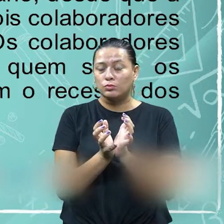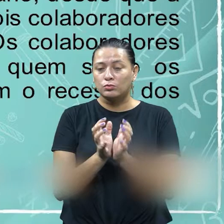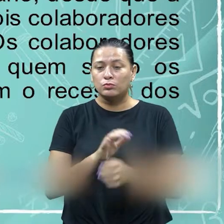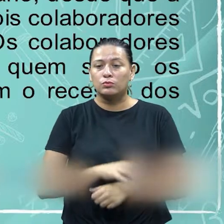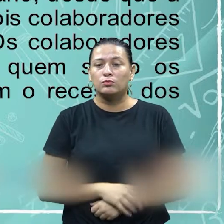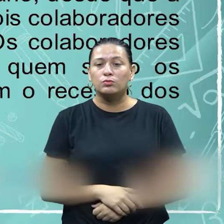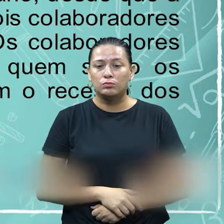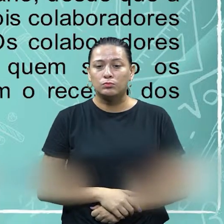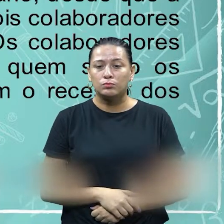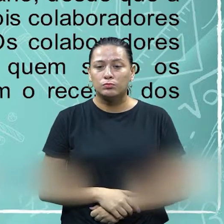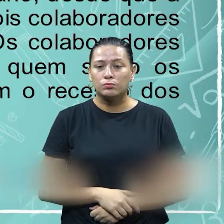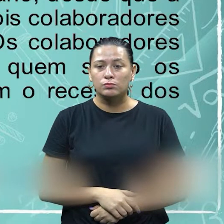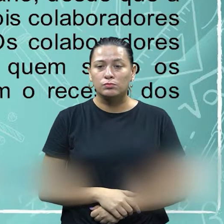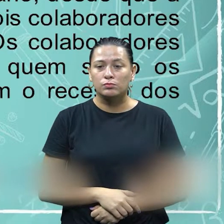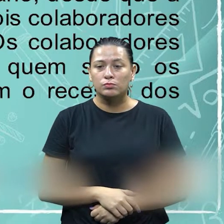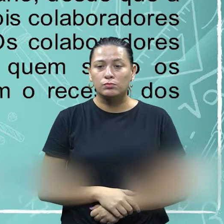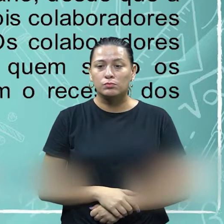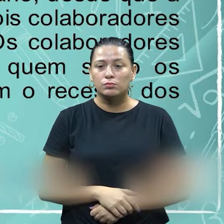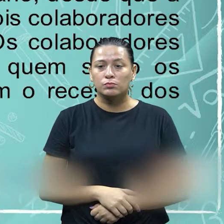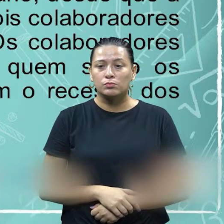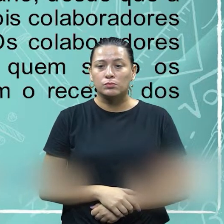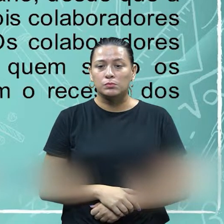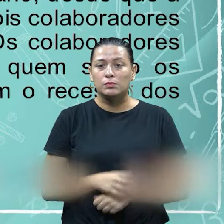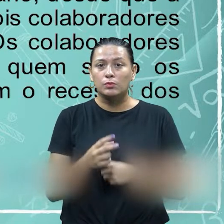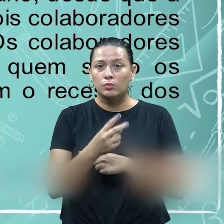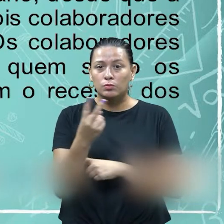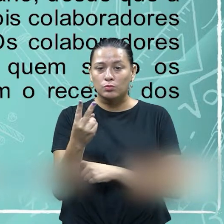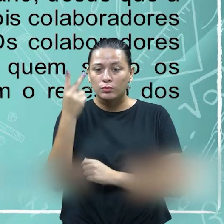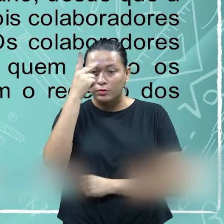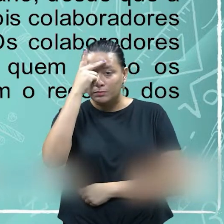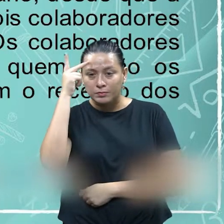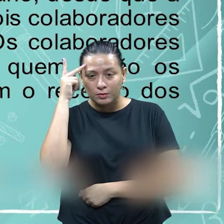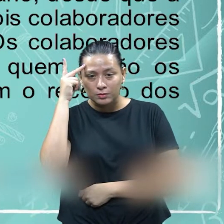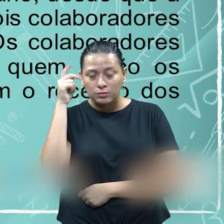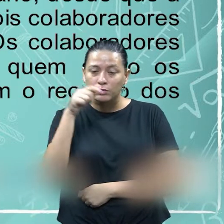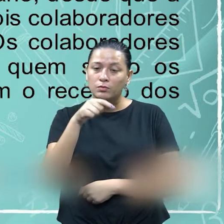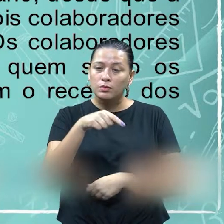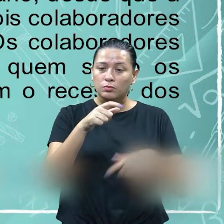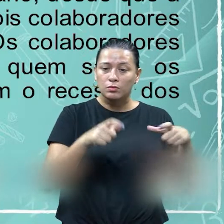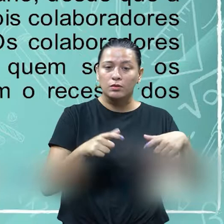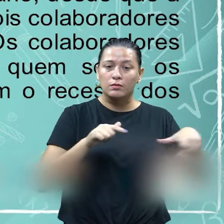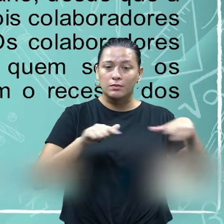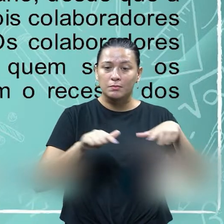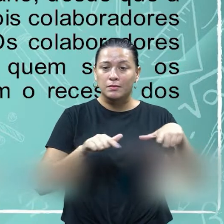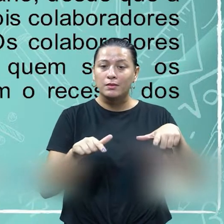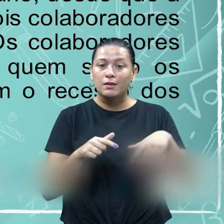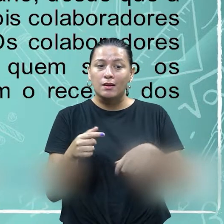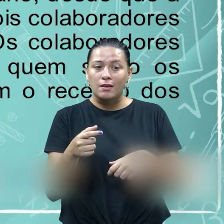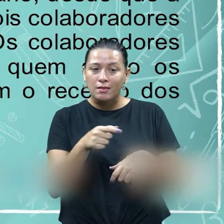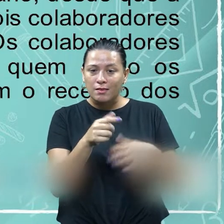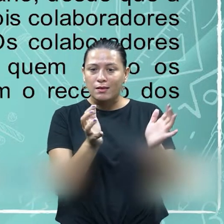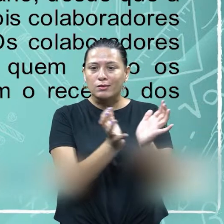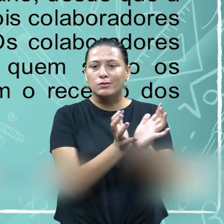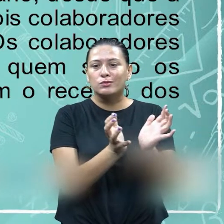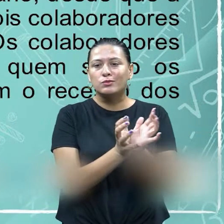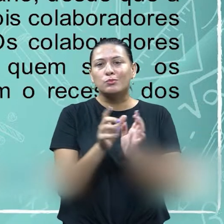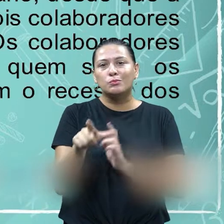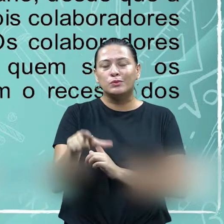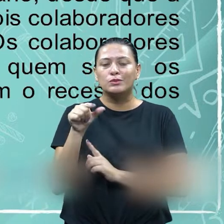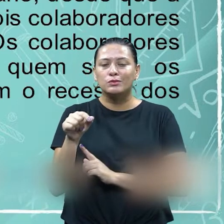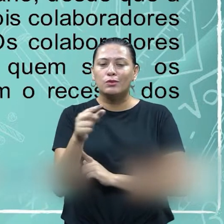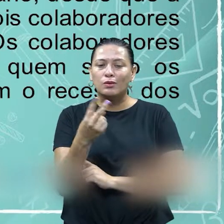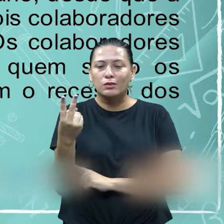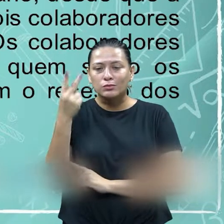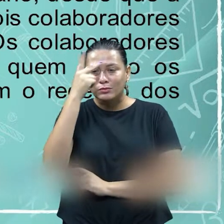colaboradores no processo do trabalho. Os colaboradores podem, entre eles, definir quem serão os excluir para cumprir o